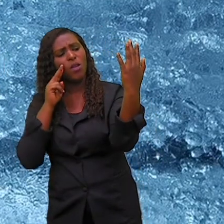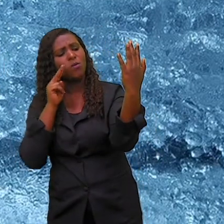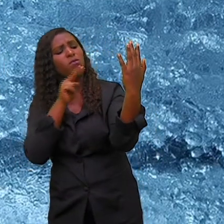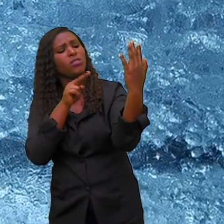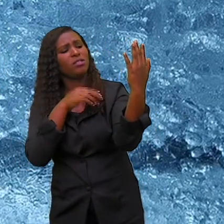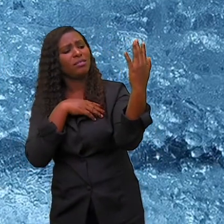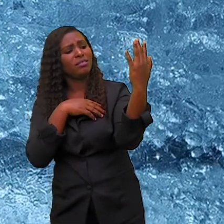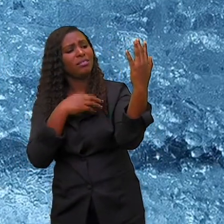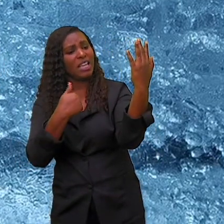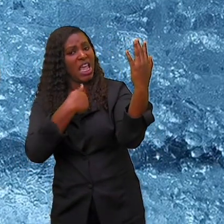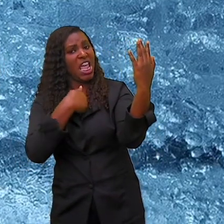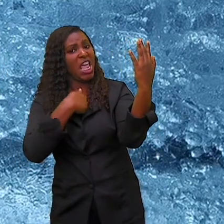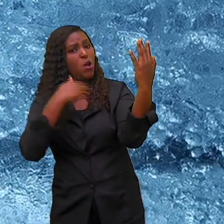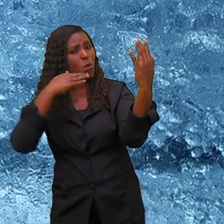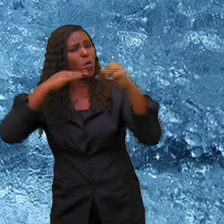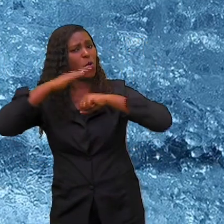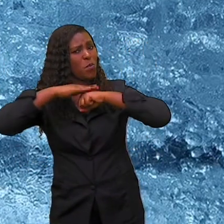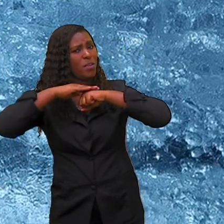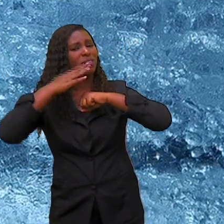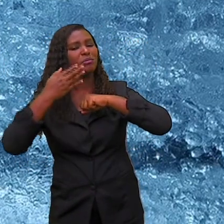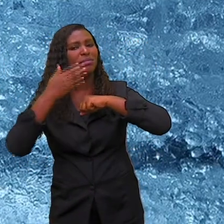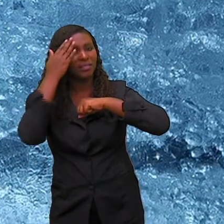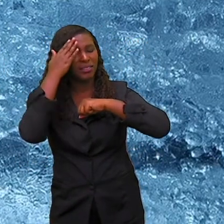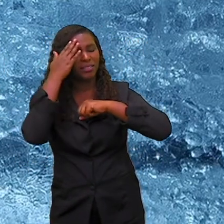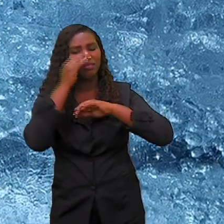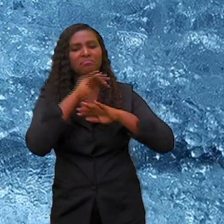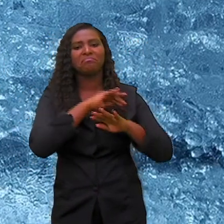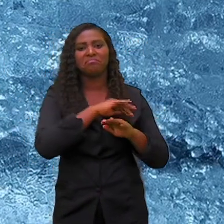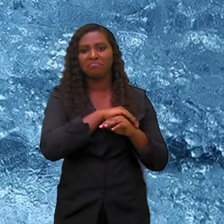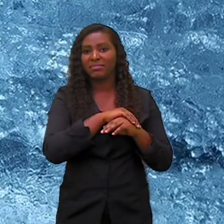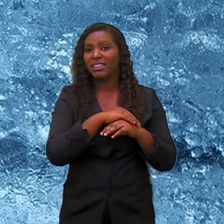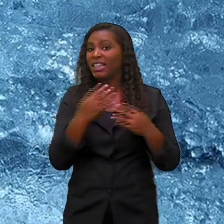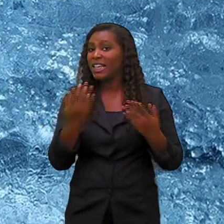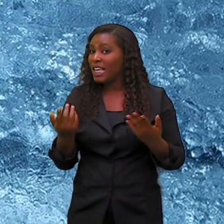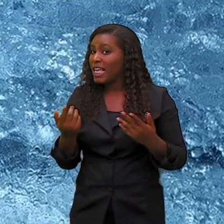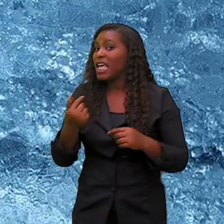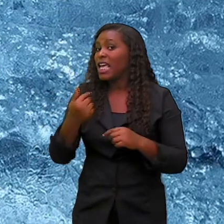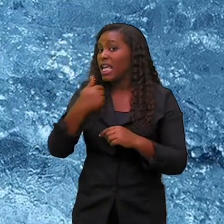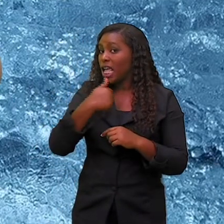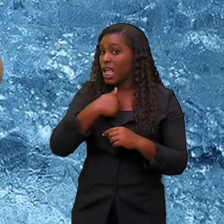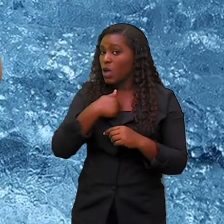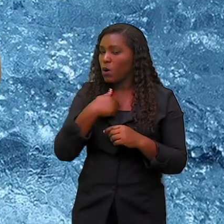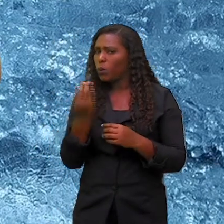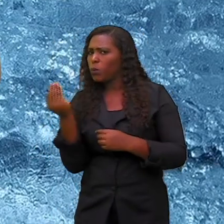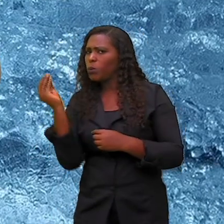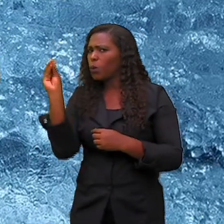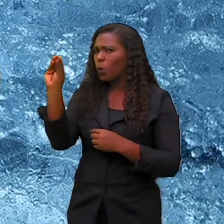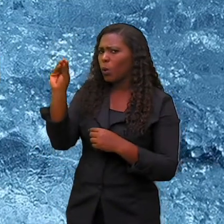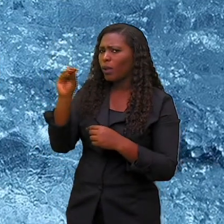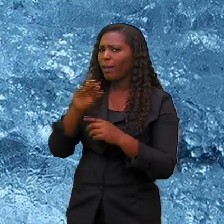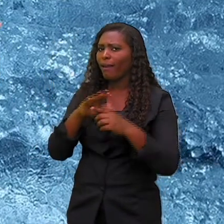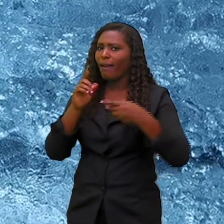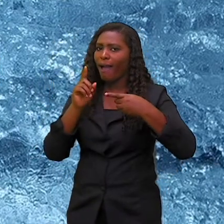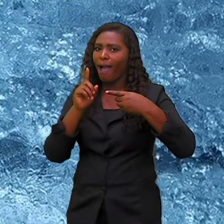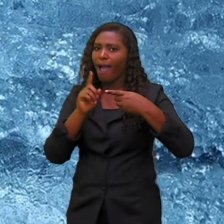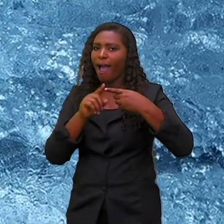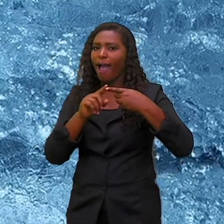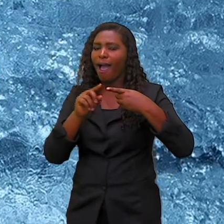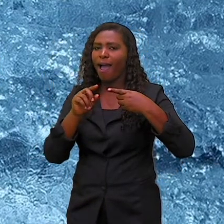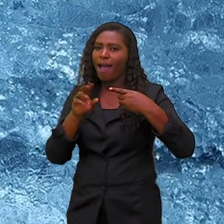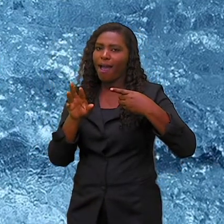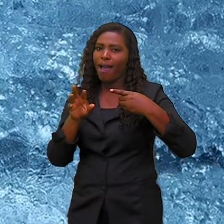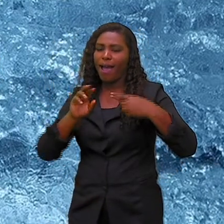recíproca. Mas vocês já sabem como é. Não é mesmo? São dois sujeitos ou mais